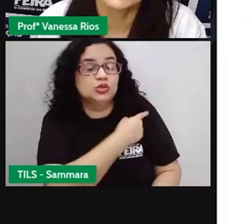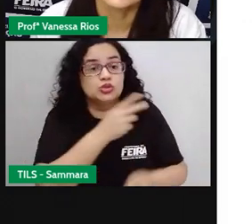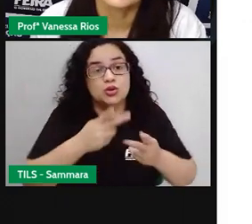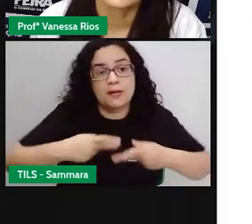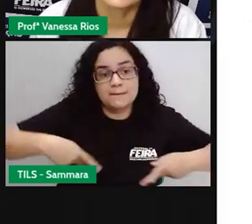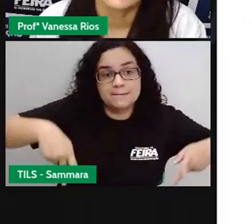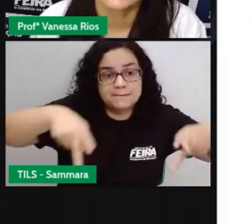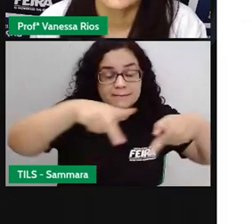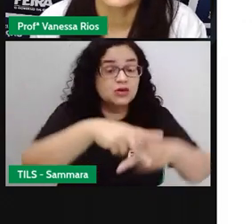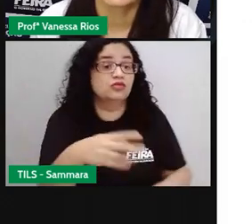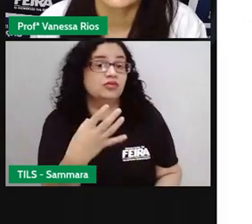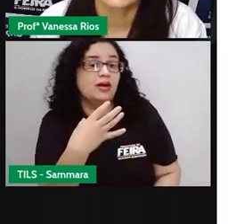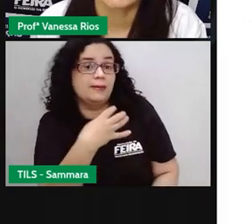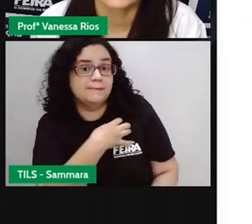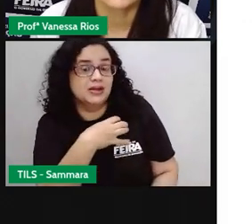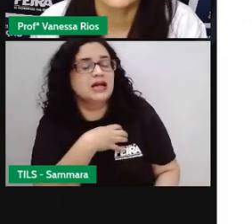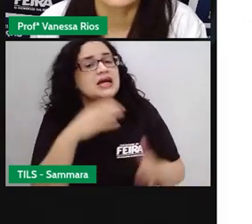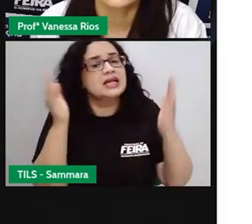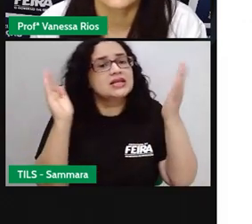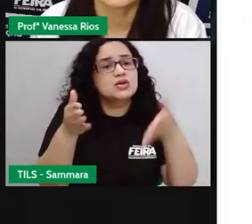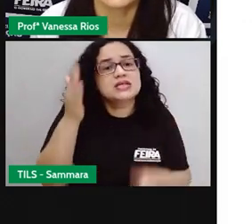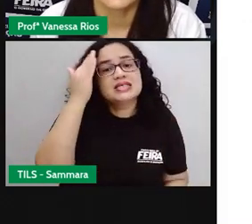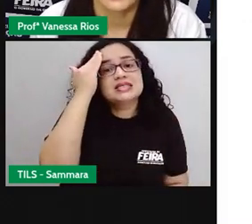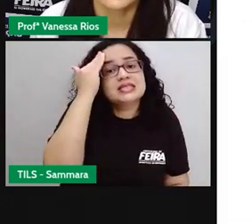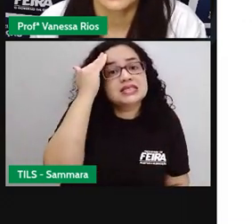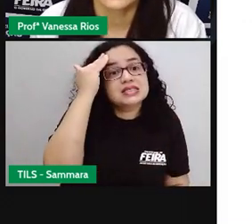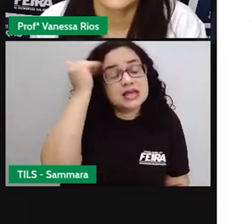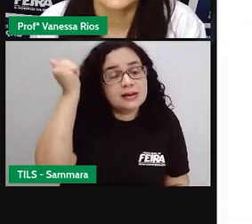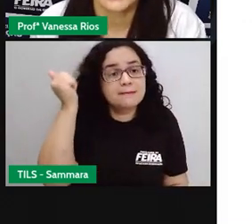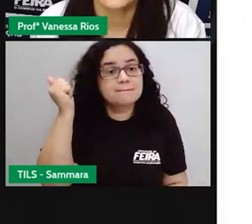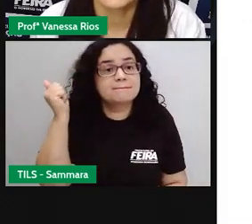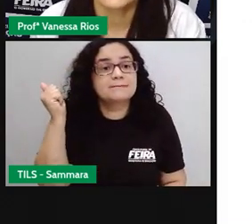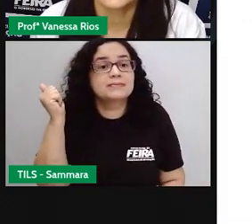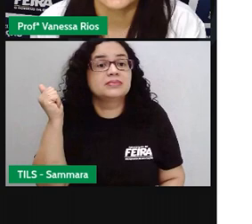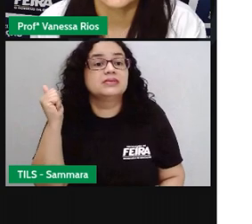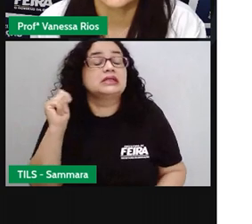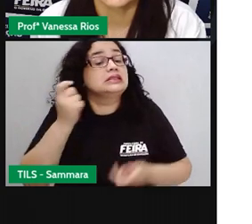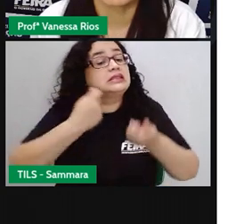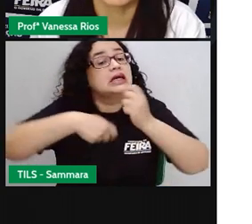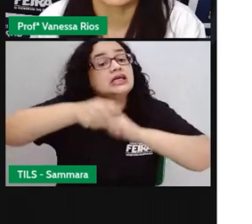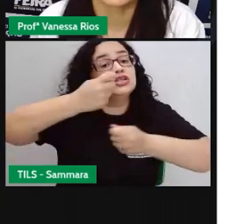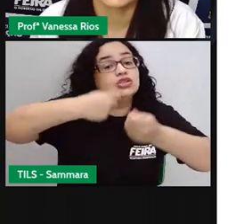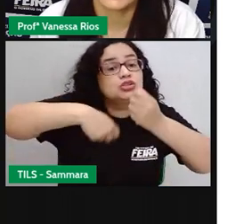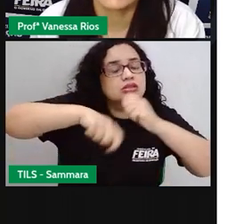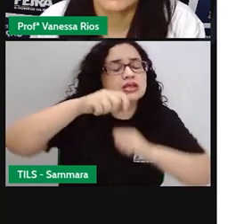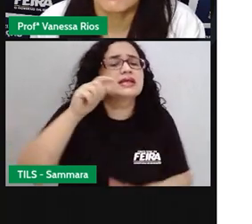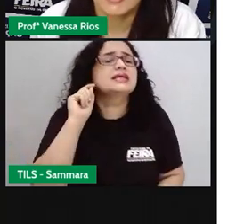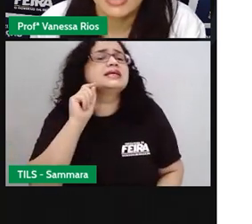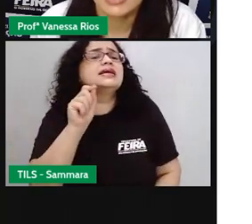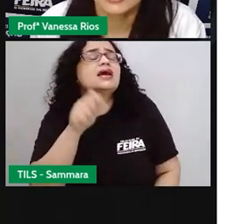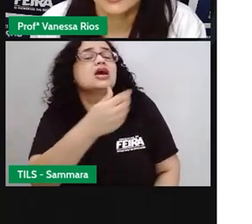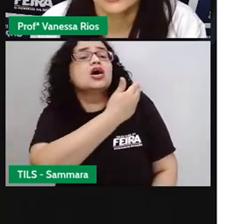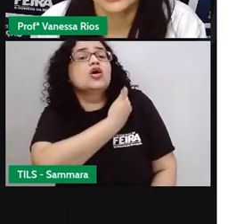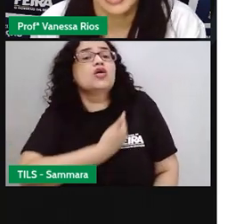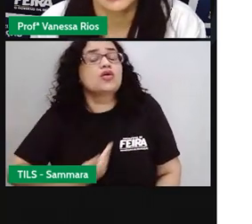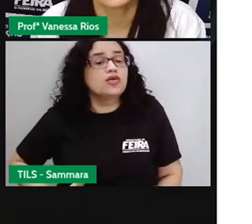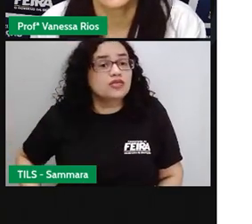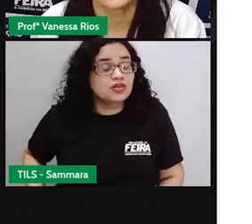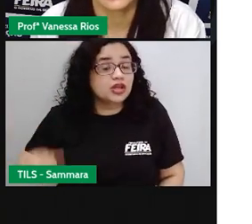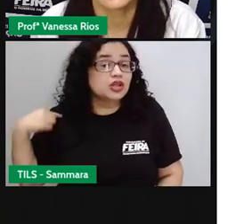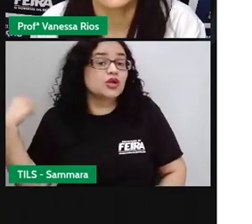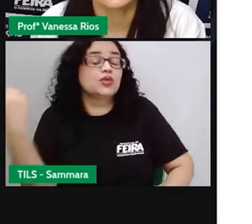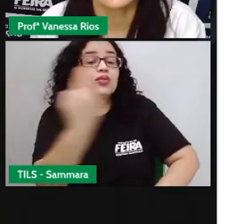baiano, e agora a gente vai saber um pouquinho sobre as questões administrativas, quem é que governa o nosso